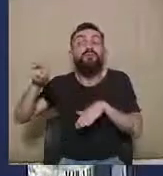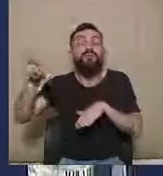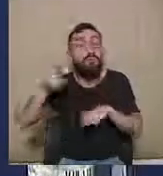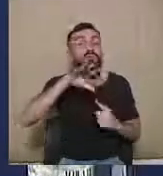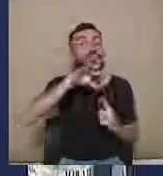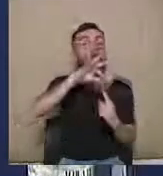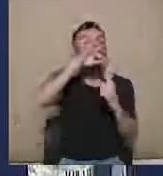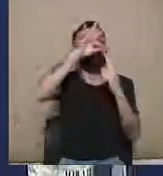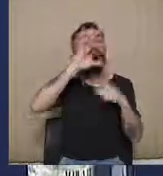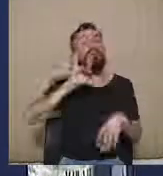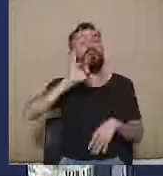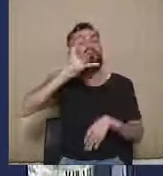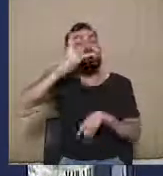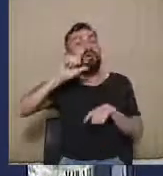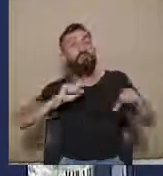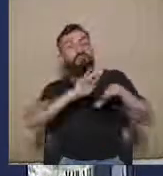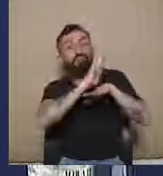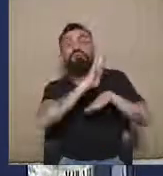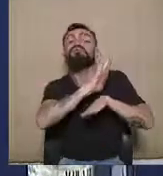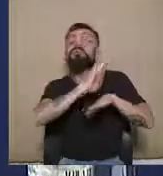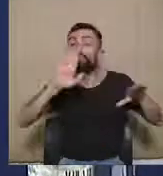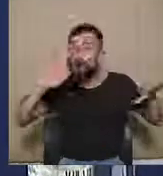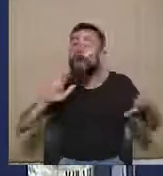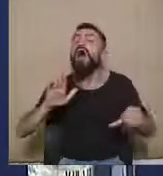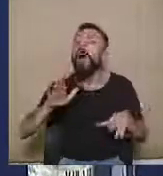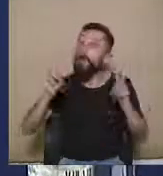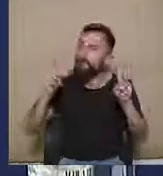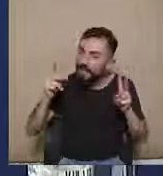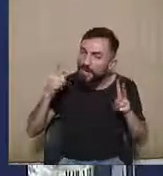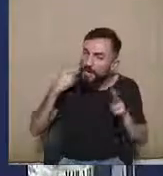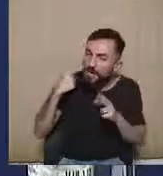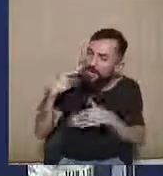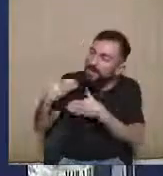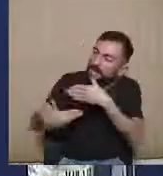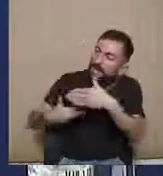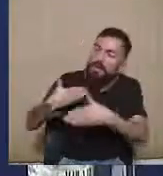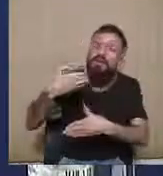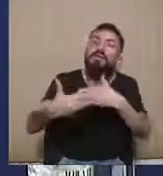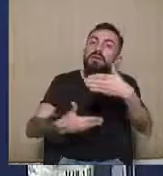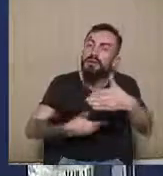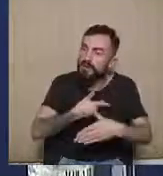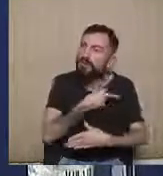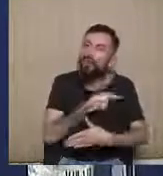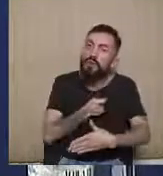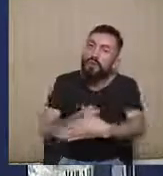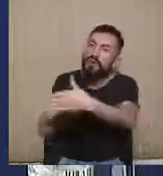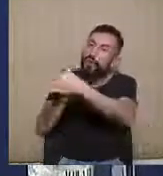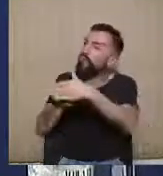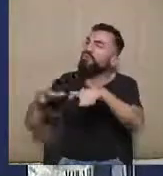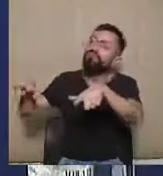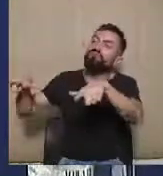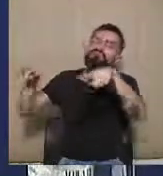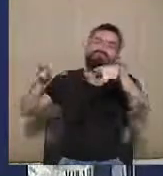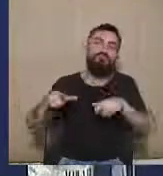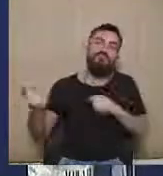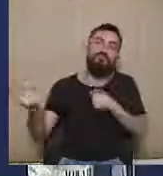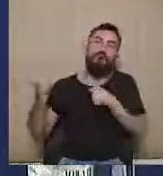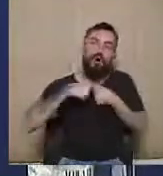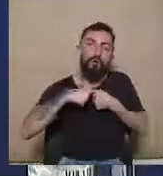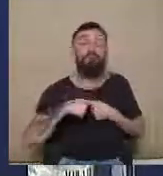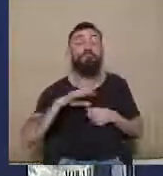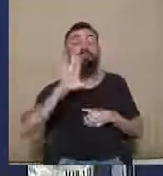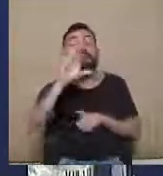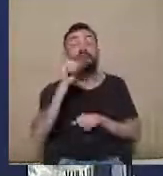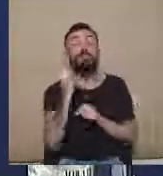Essas, então, poderiam ser objeto de tratamento, de ser causa de pedir no recurso quanto à expedição de diploma. Mas, de 2015,